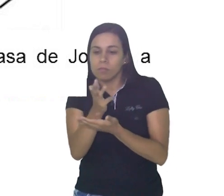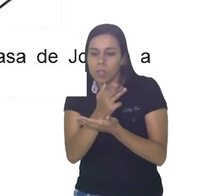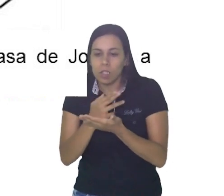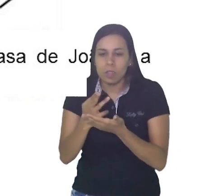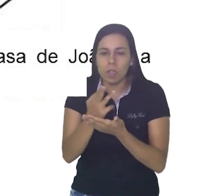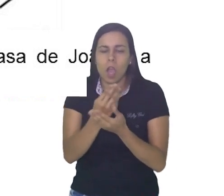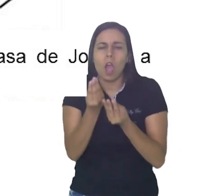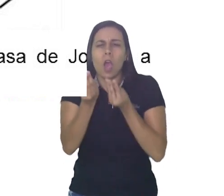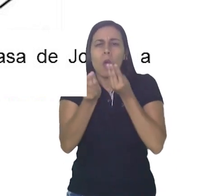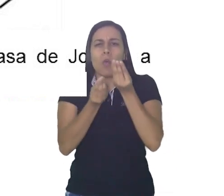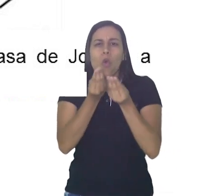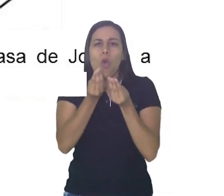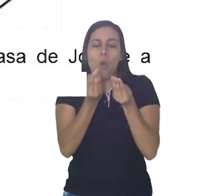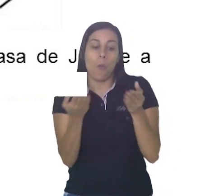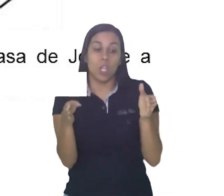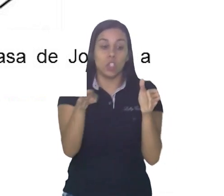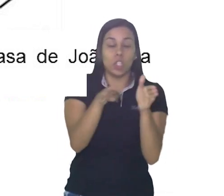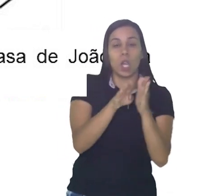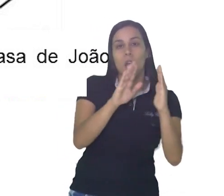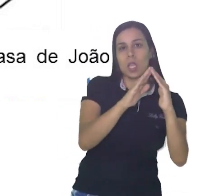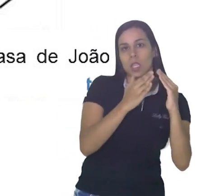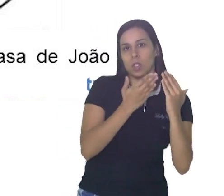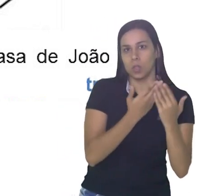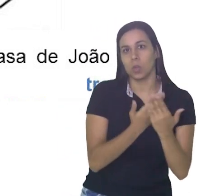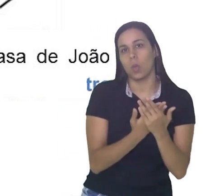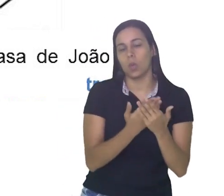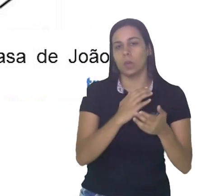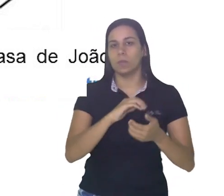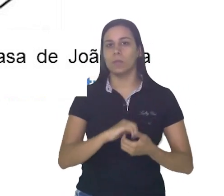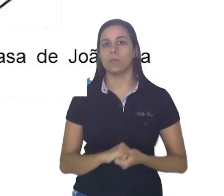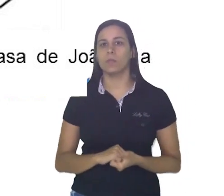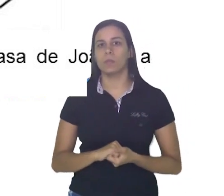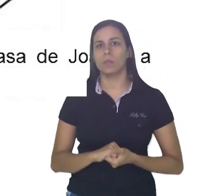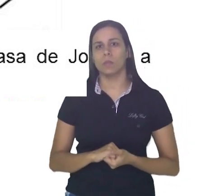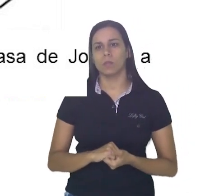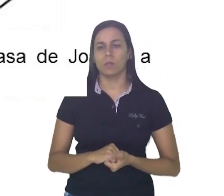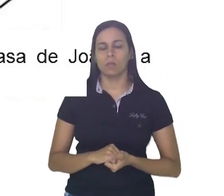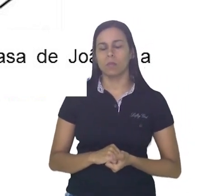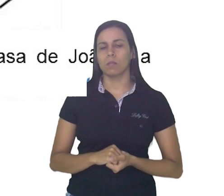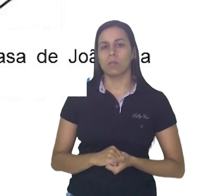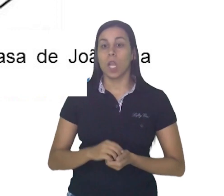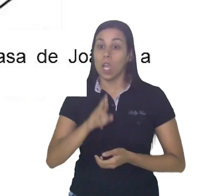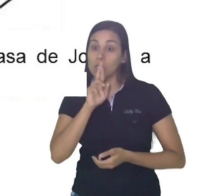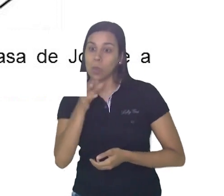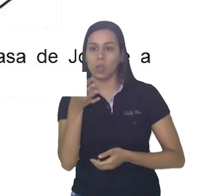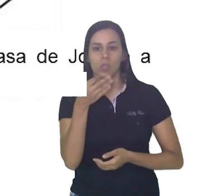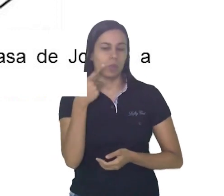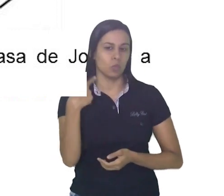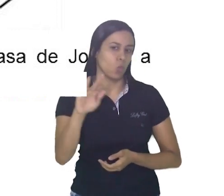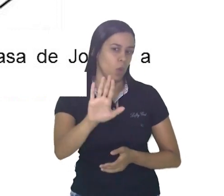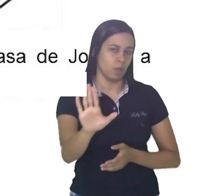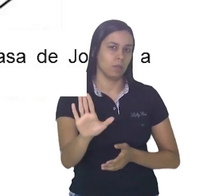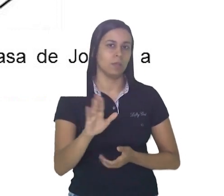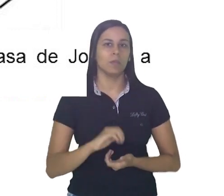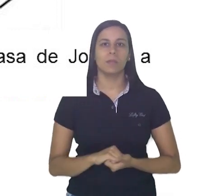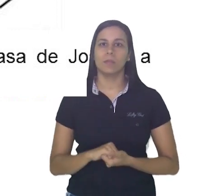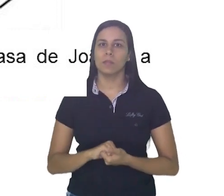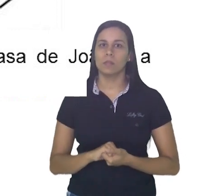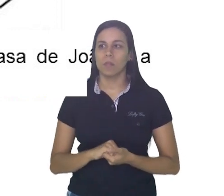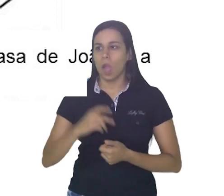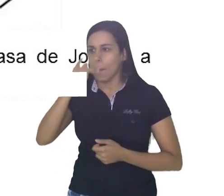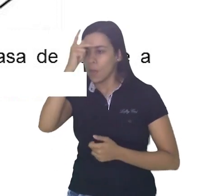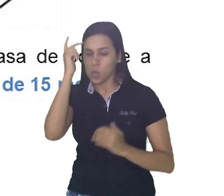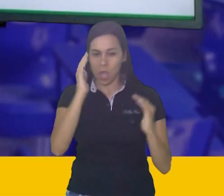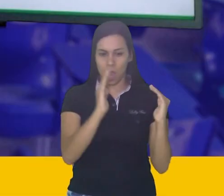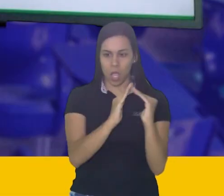caminho que você faz até chegar à escola. Essa resposta é pessoal, porque cada pessoa mora em